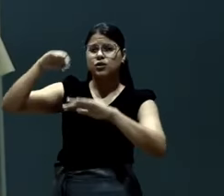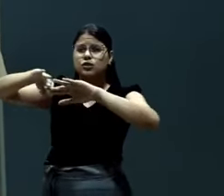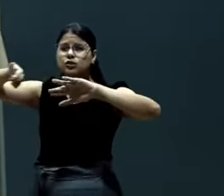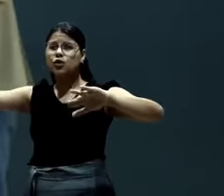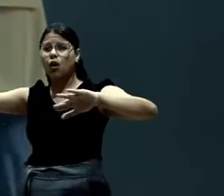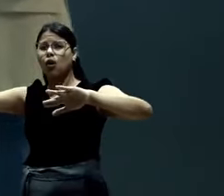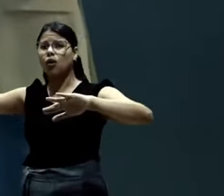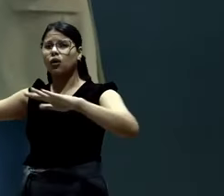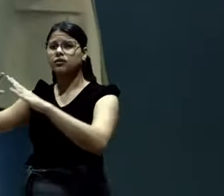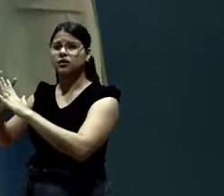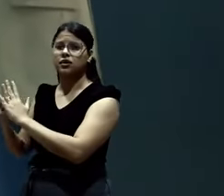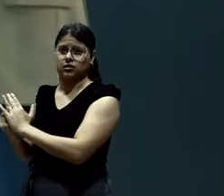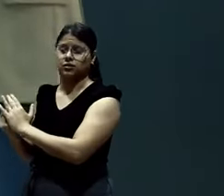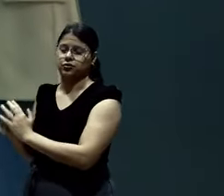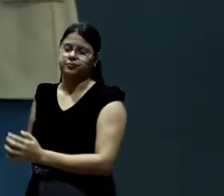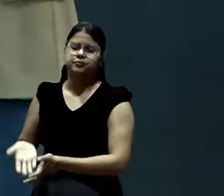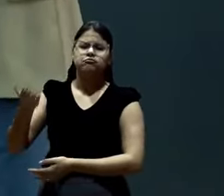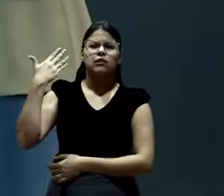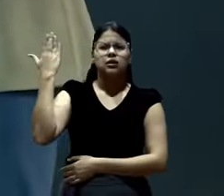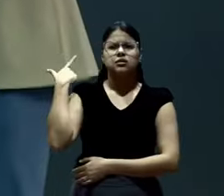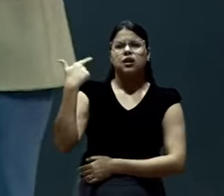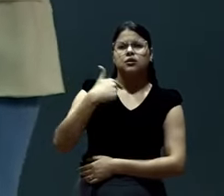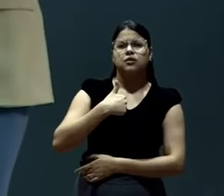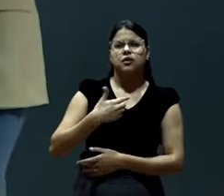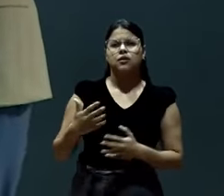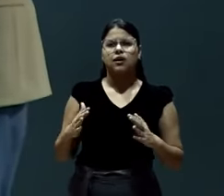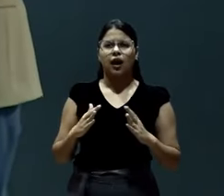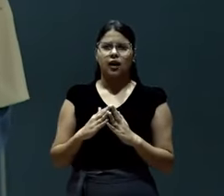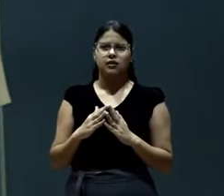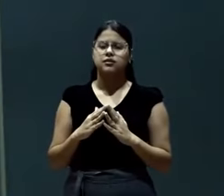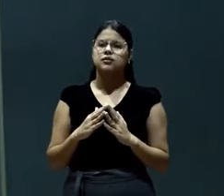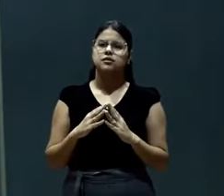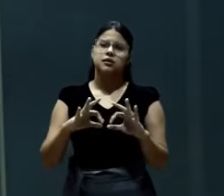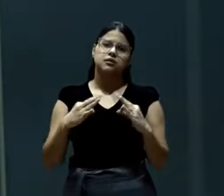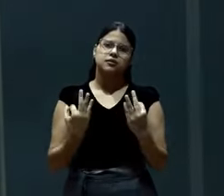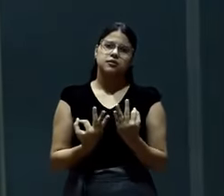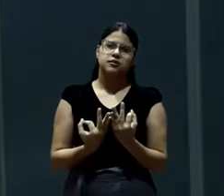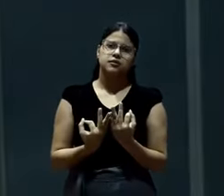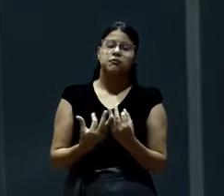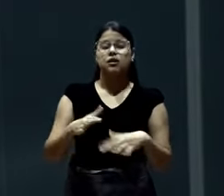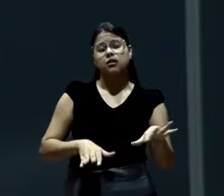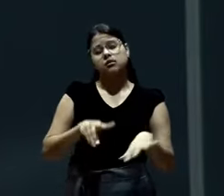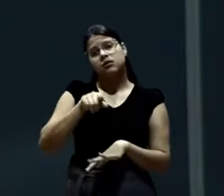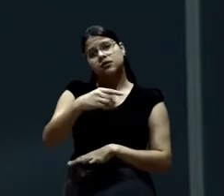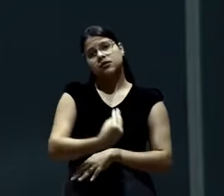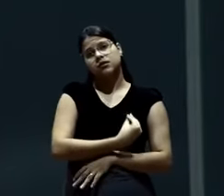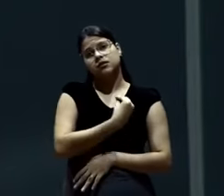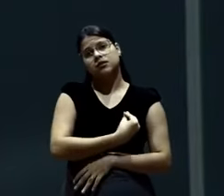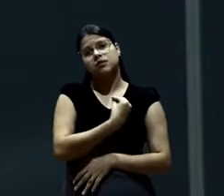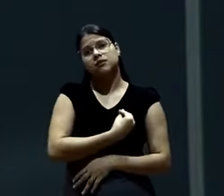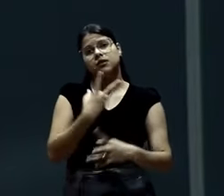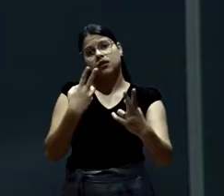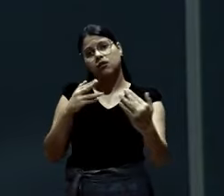Eu vivi numa casa. Que talvez você. Viveu. Um pouco do que eu